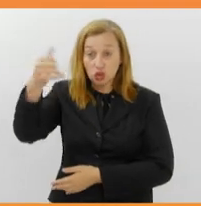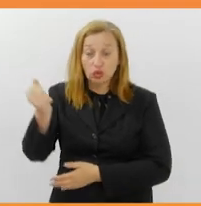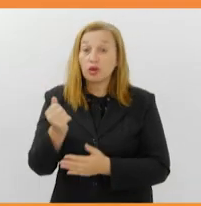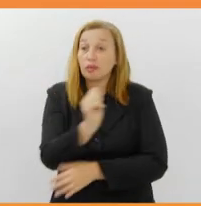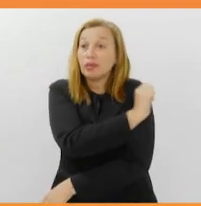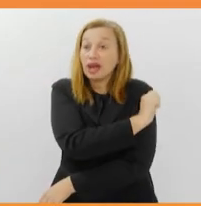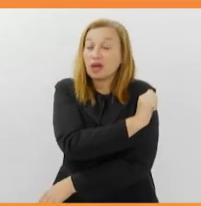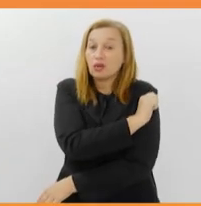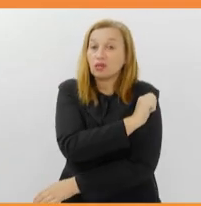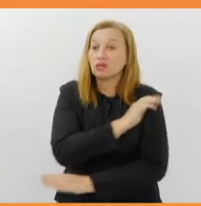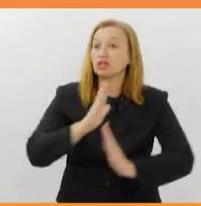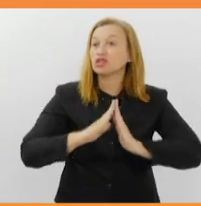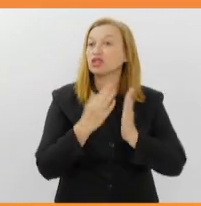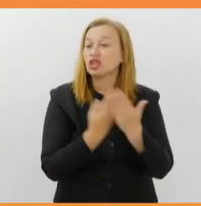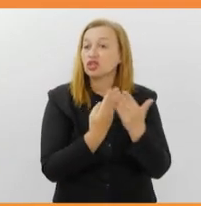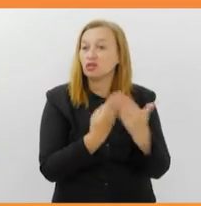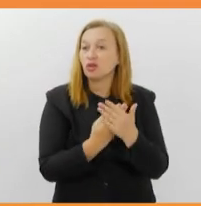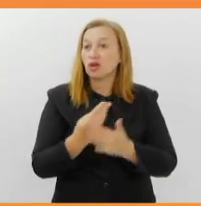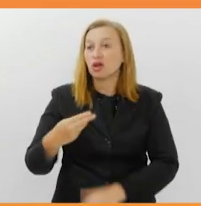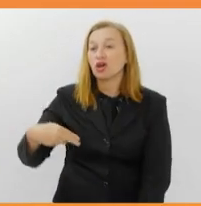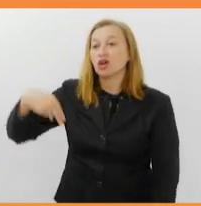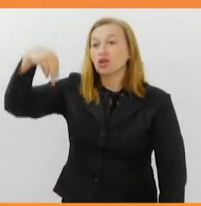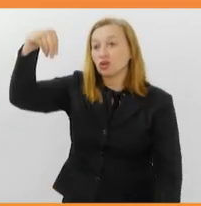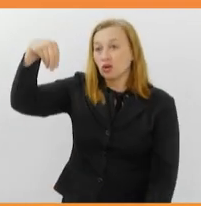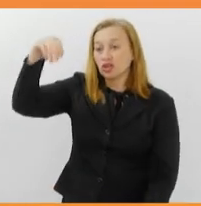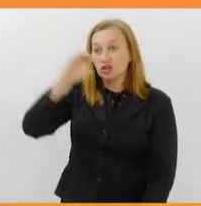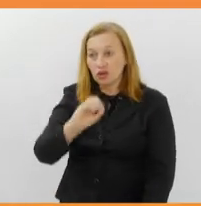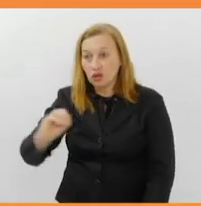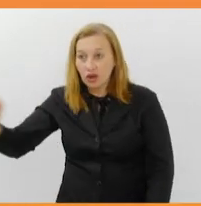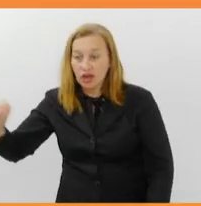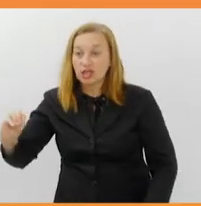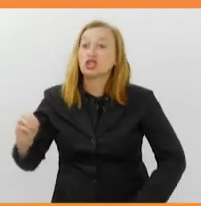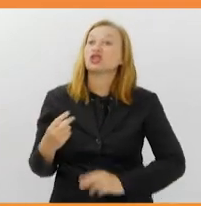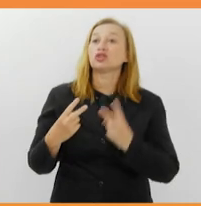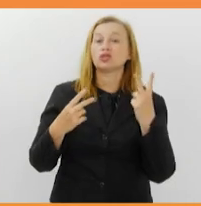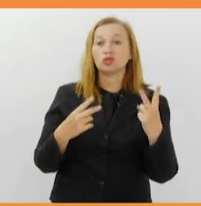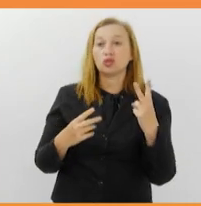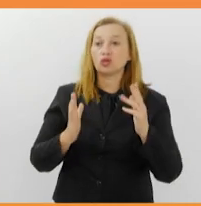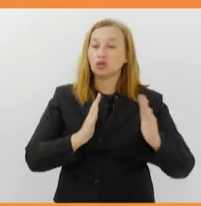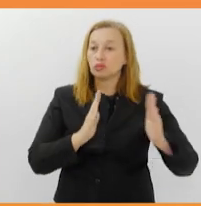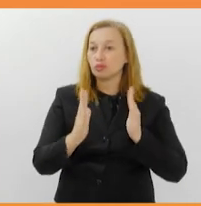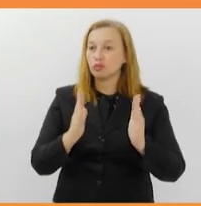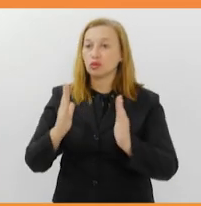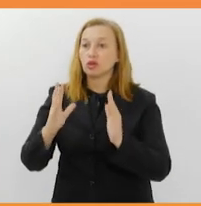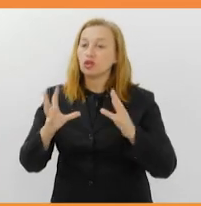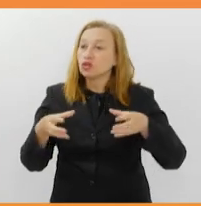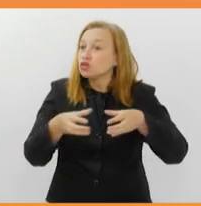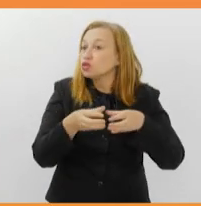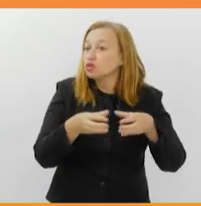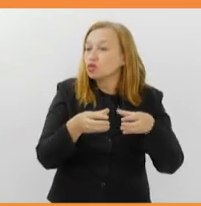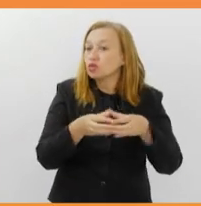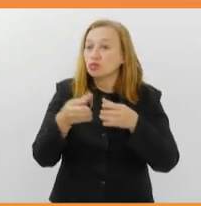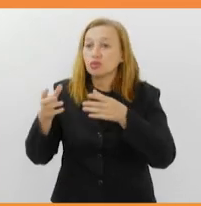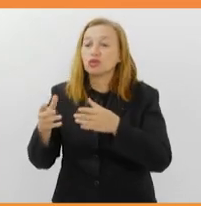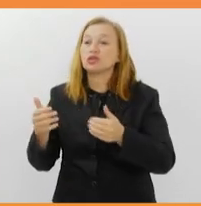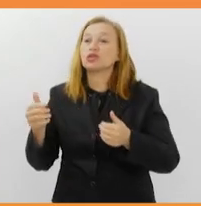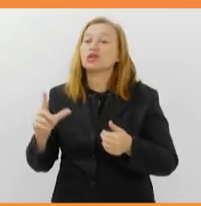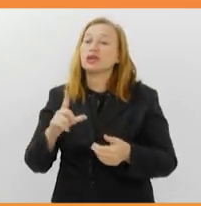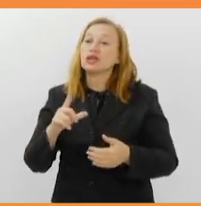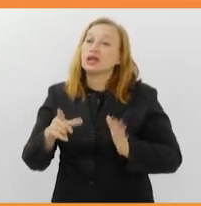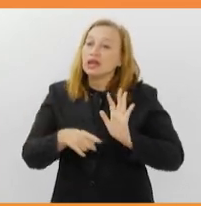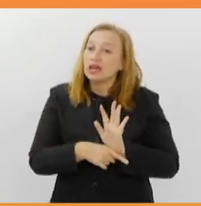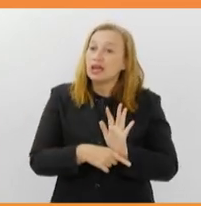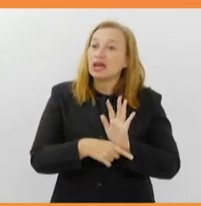alunos de escolas da Zona Norte e Oeste. São duas turmas com 15 participantes cada, que recebem ajuda de custo,